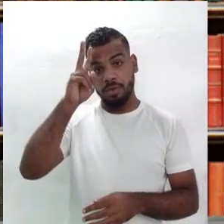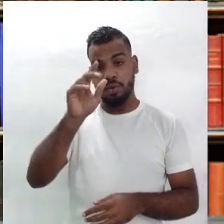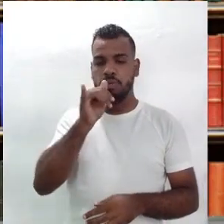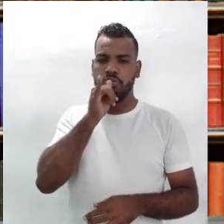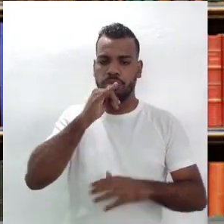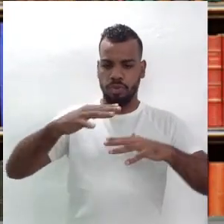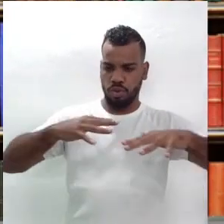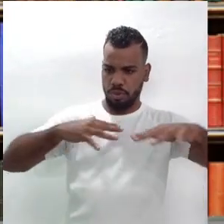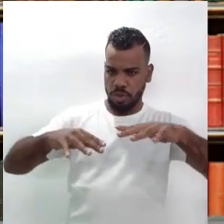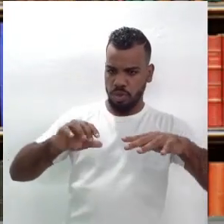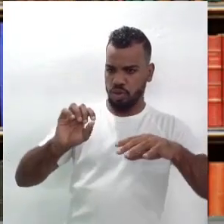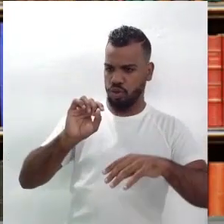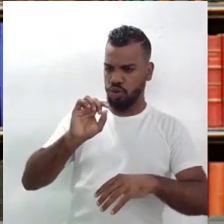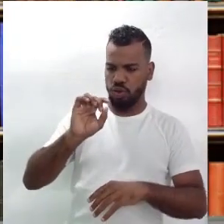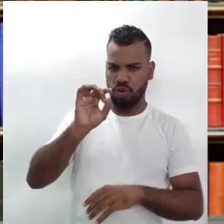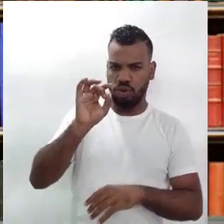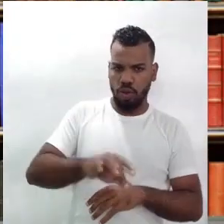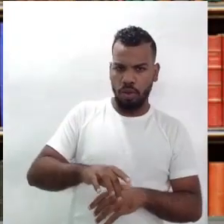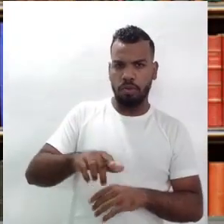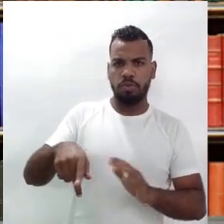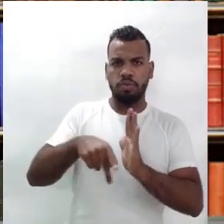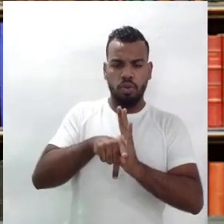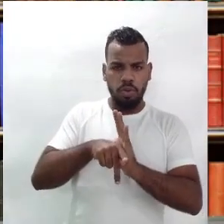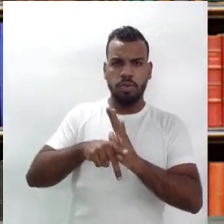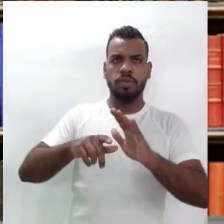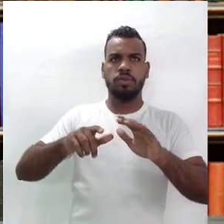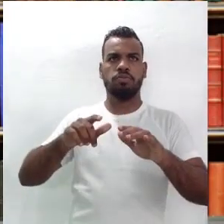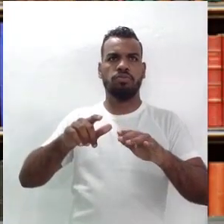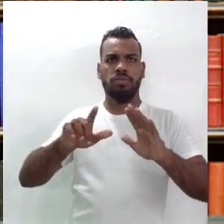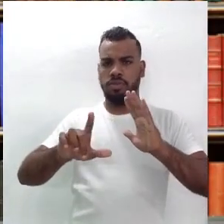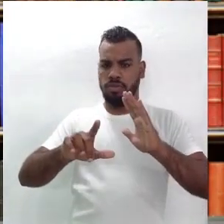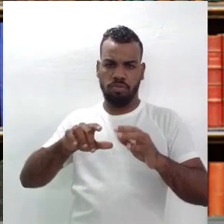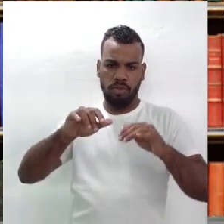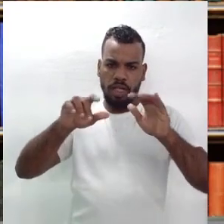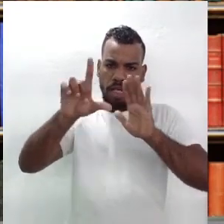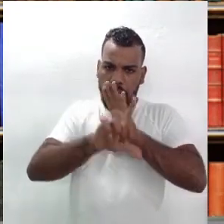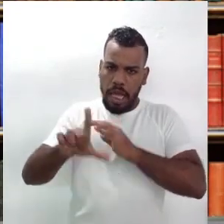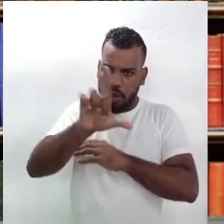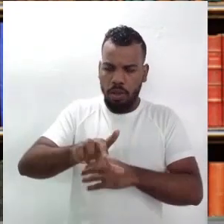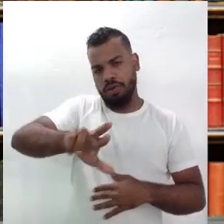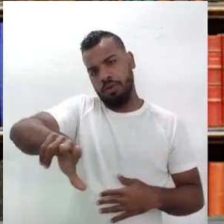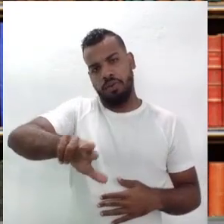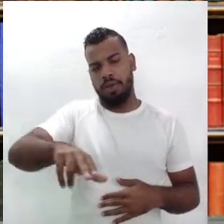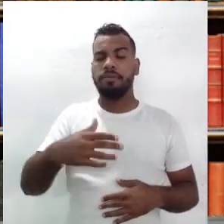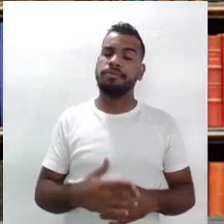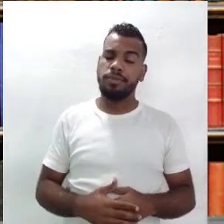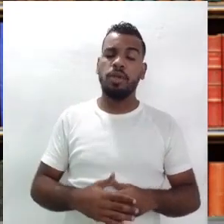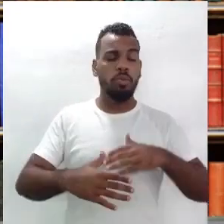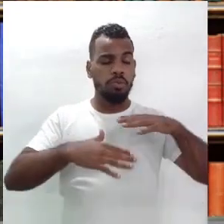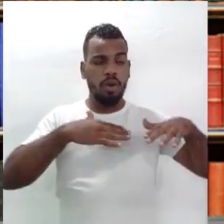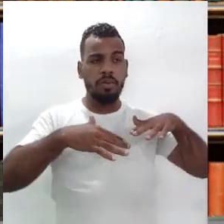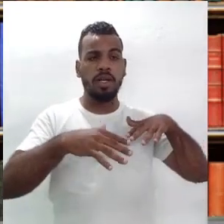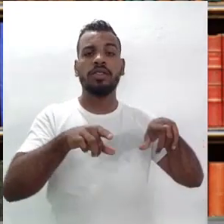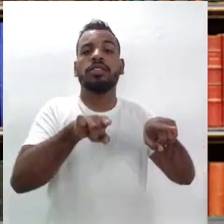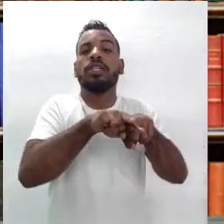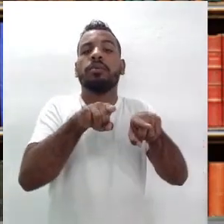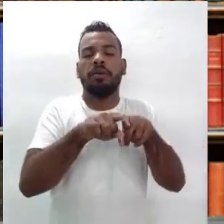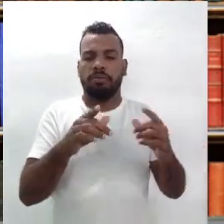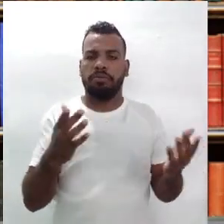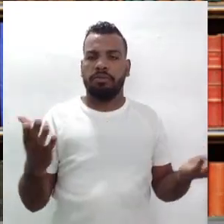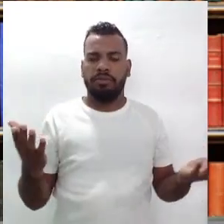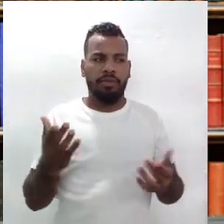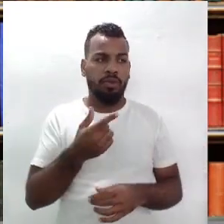só um movimento liderado apenas para a literatura, não é isso? Não, era um movimento, a Ariano